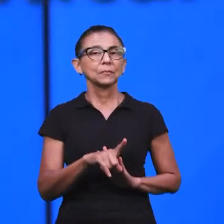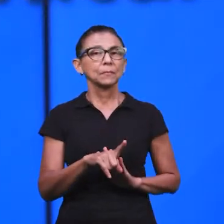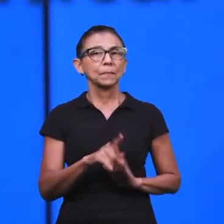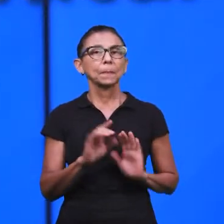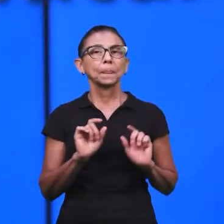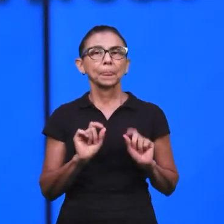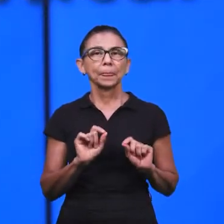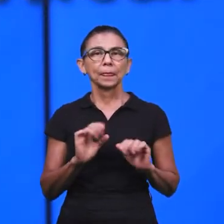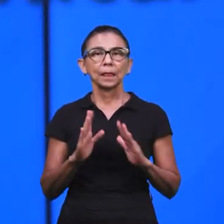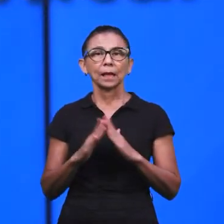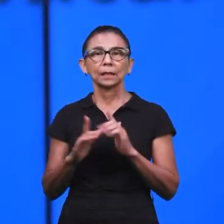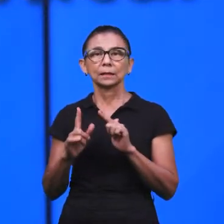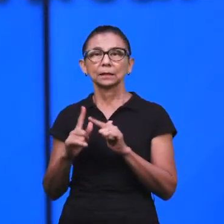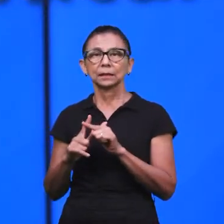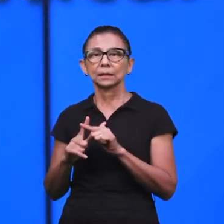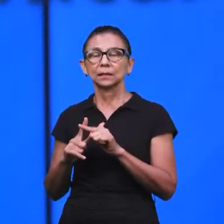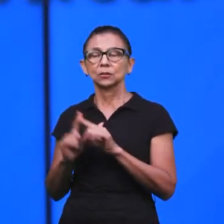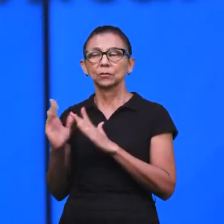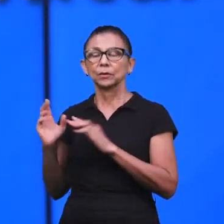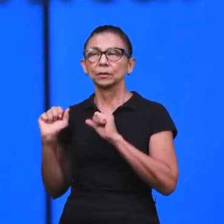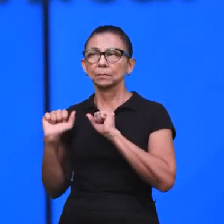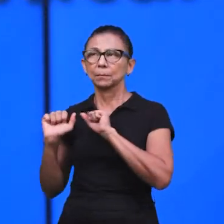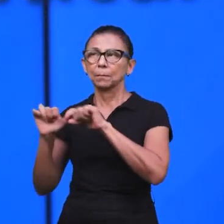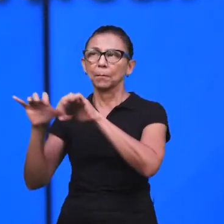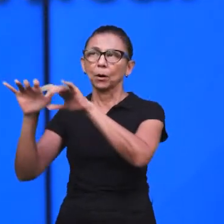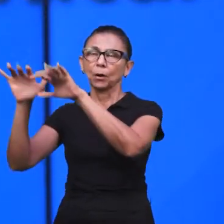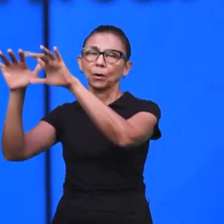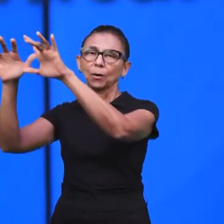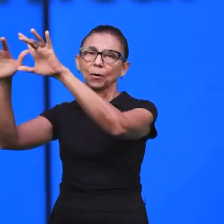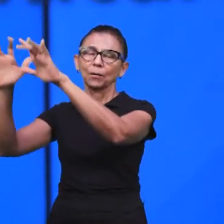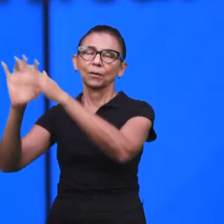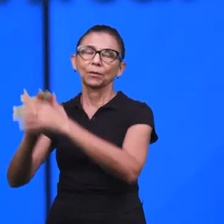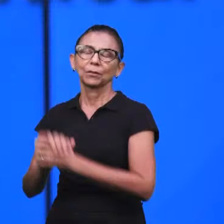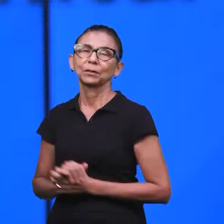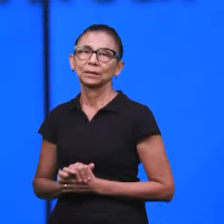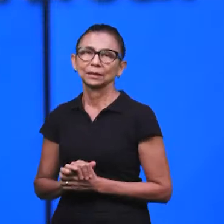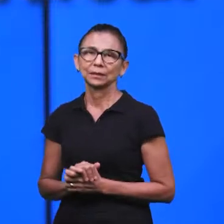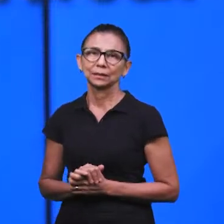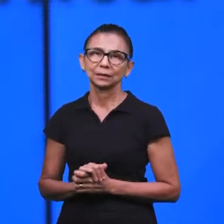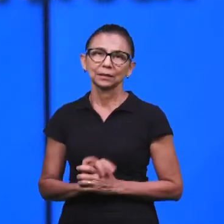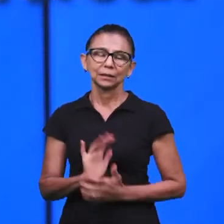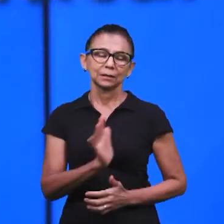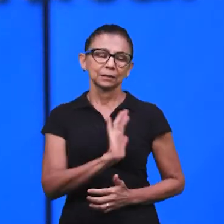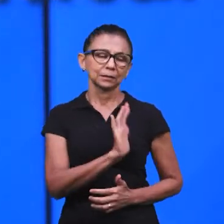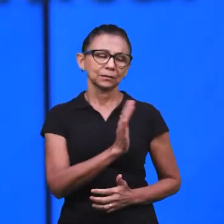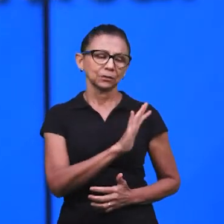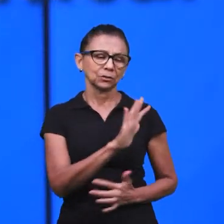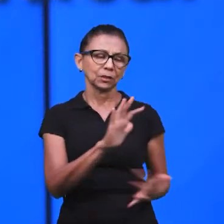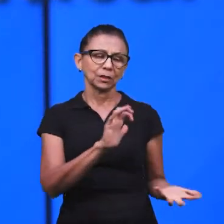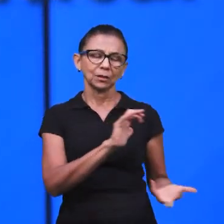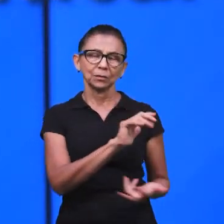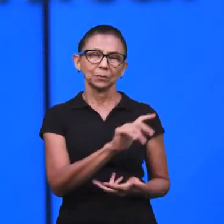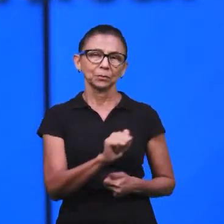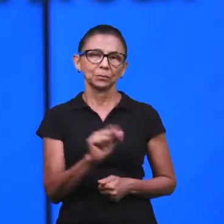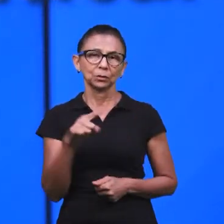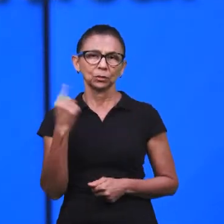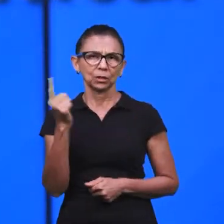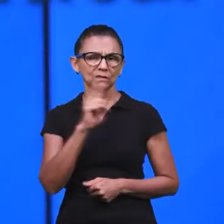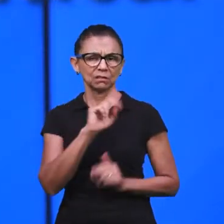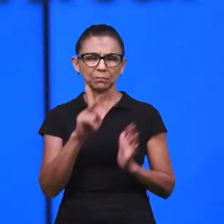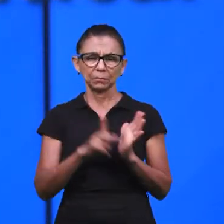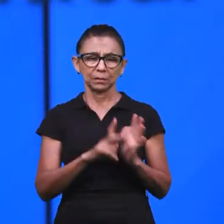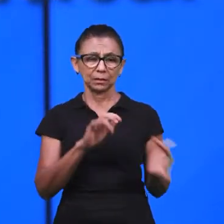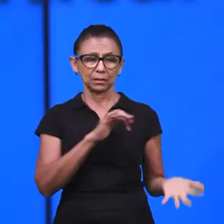A igreja fiel, ela está saindo do mundo. É aquela que está saindo do mundo. E realmente, o nosso lugar não é